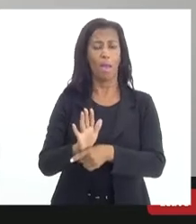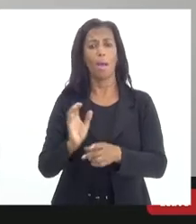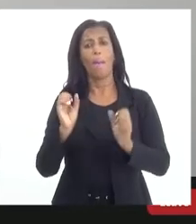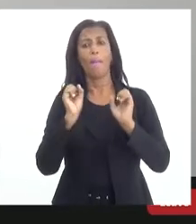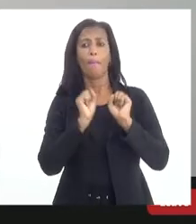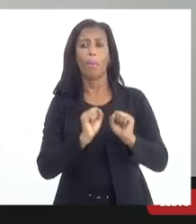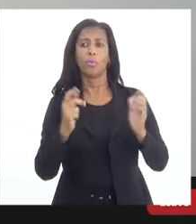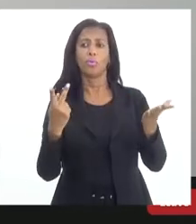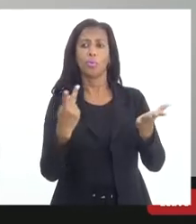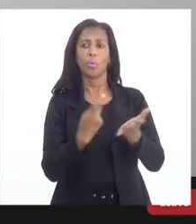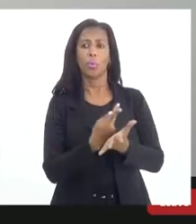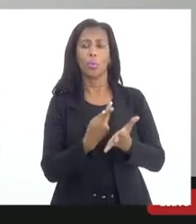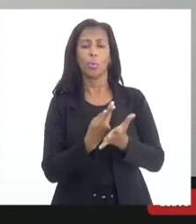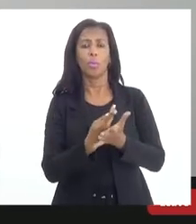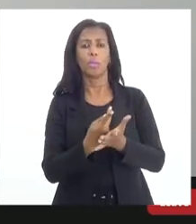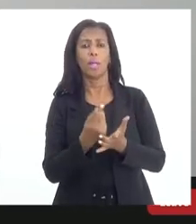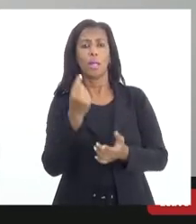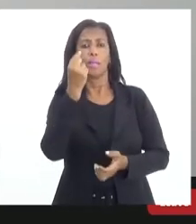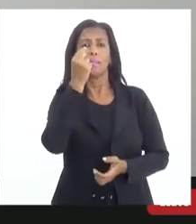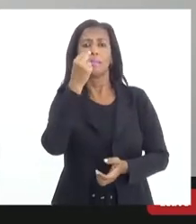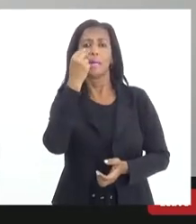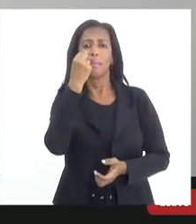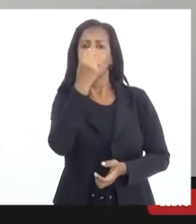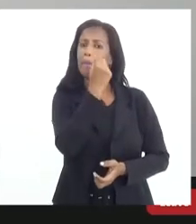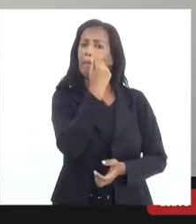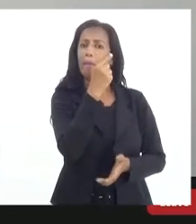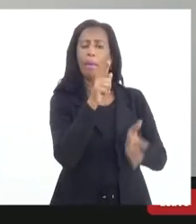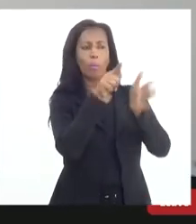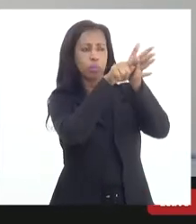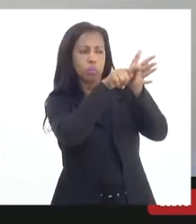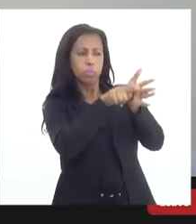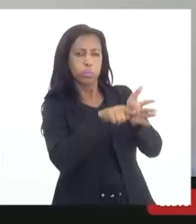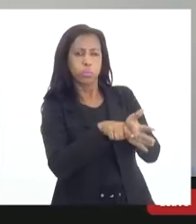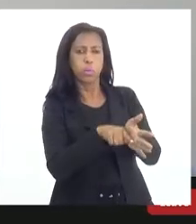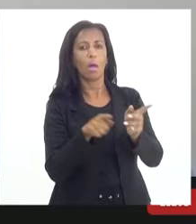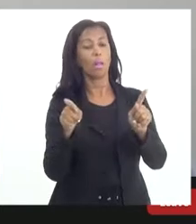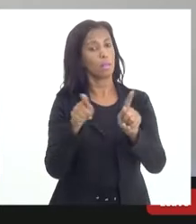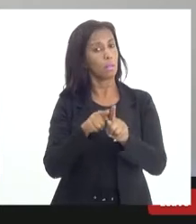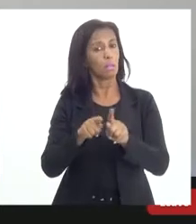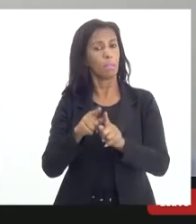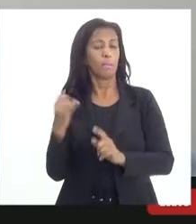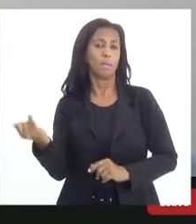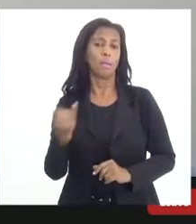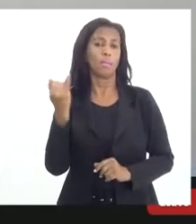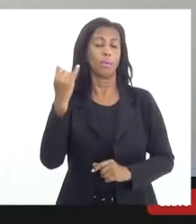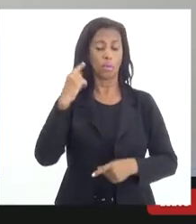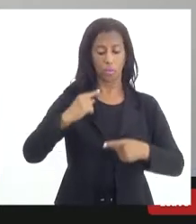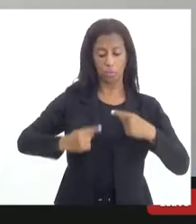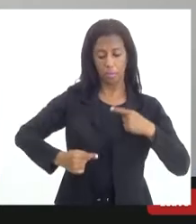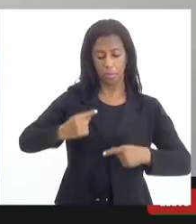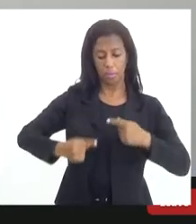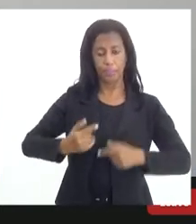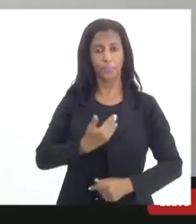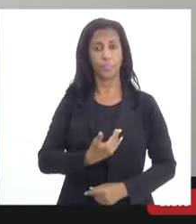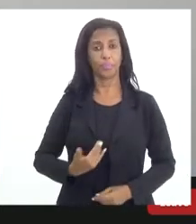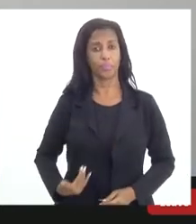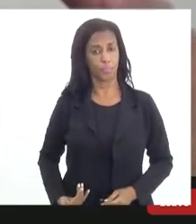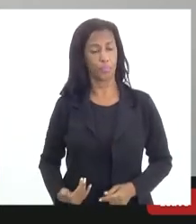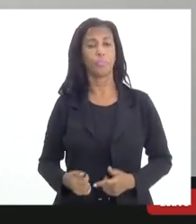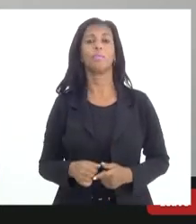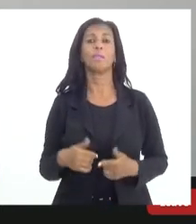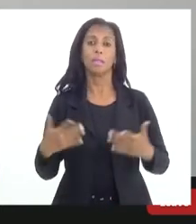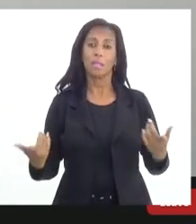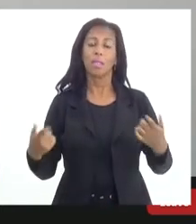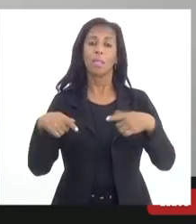alternativa para o exame, muito importante que isso possa ser assimilado pelas políticas públicas, pelos órgãos oficiais,